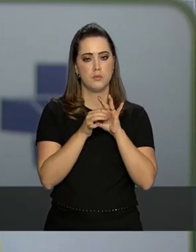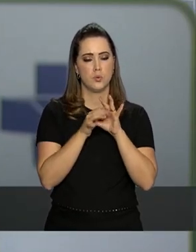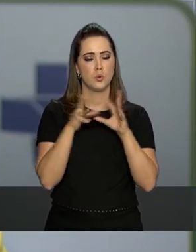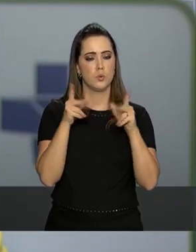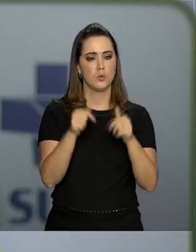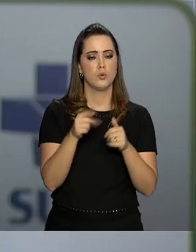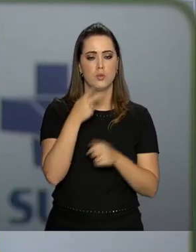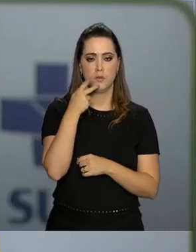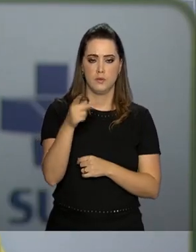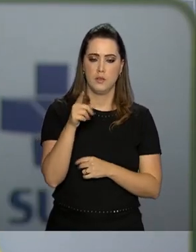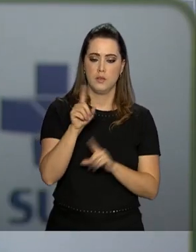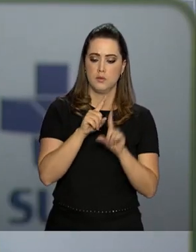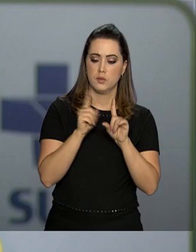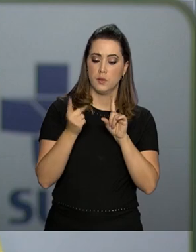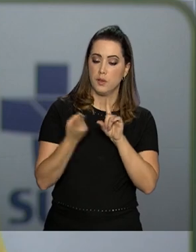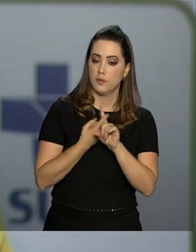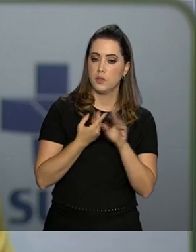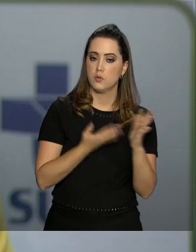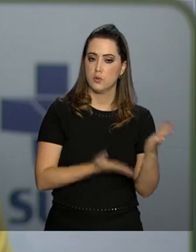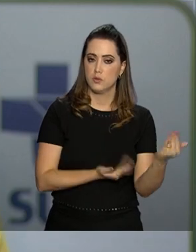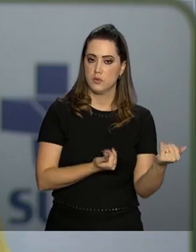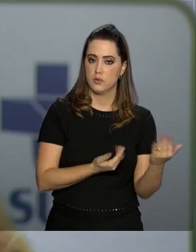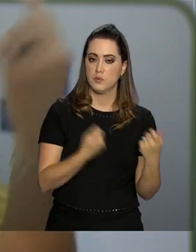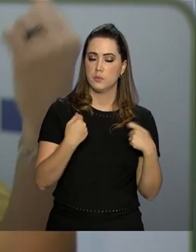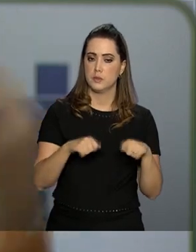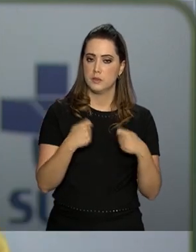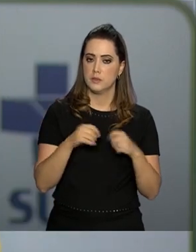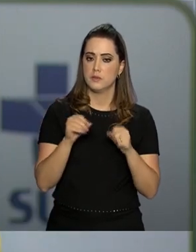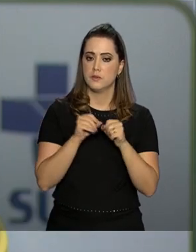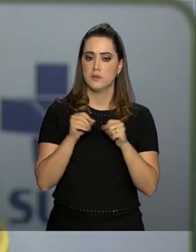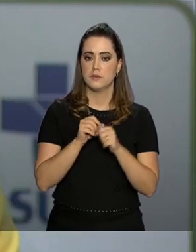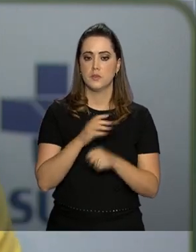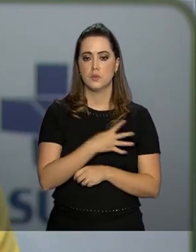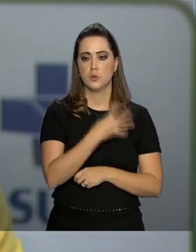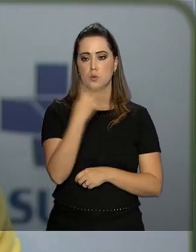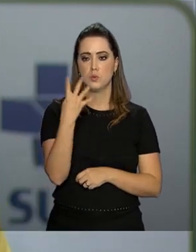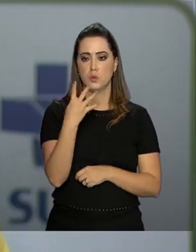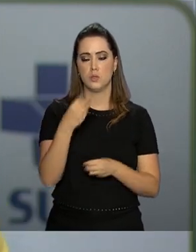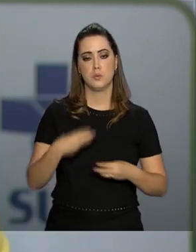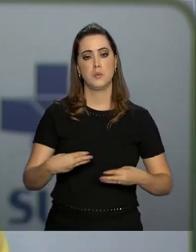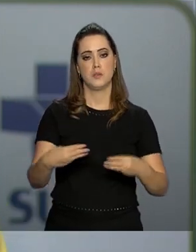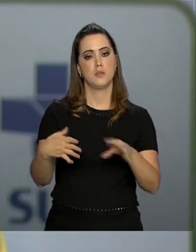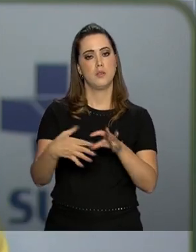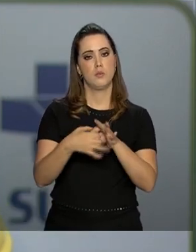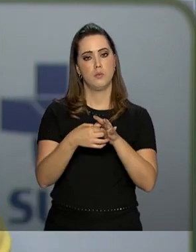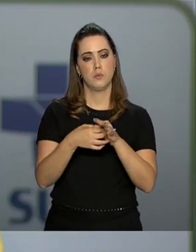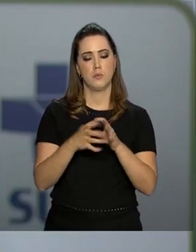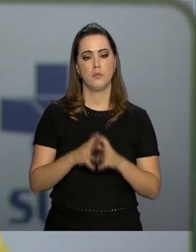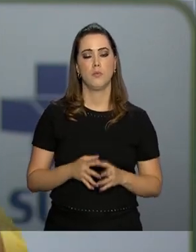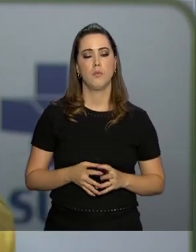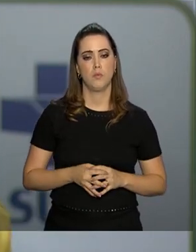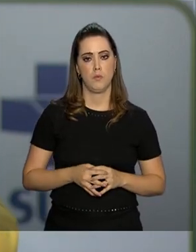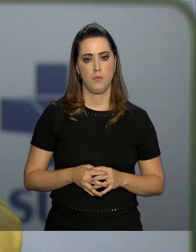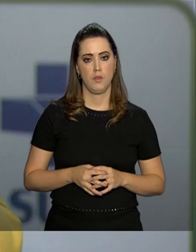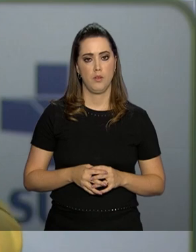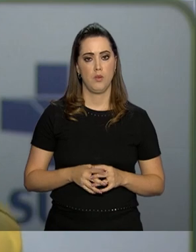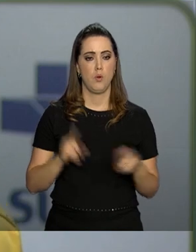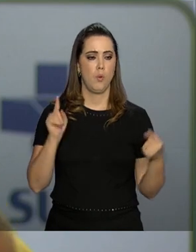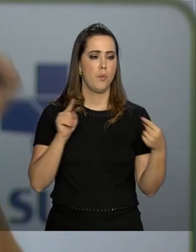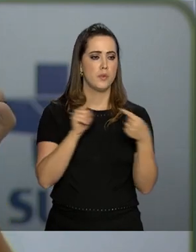tudo o que diz respeito à gravidez na adolescência será feito com os quatro ministérios, com o objetivo de